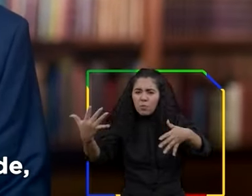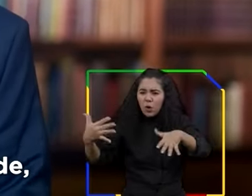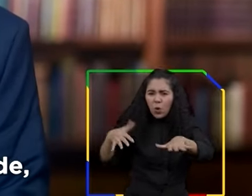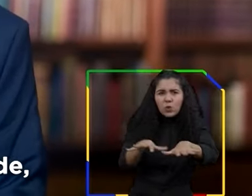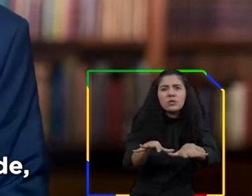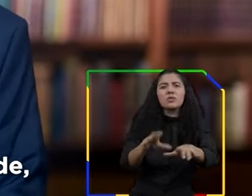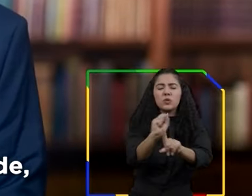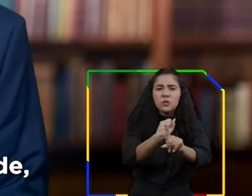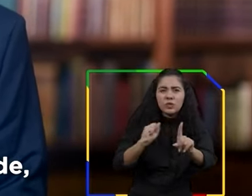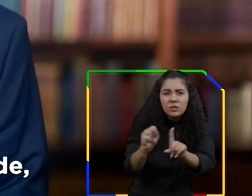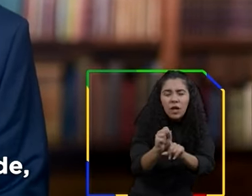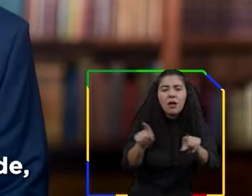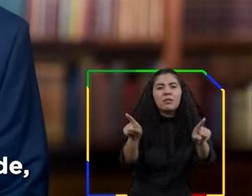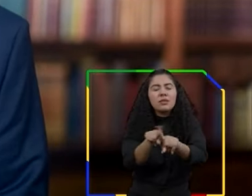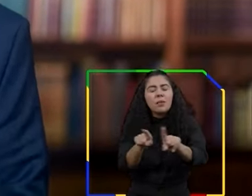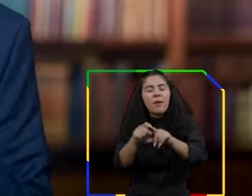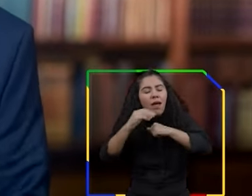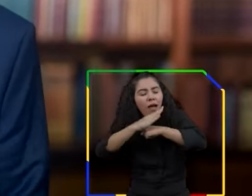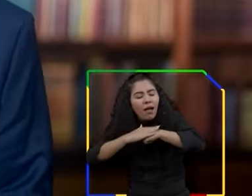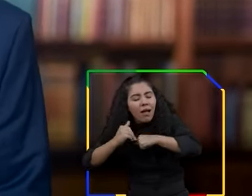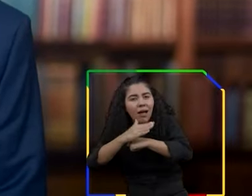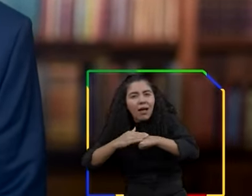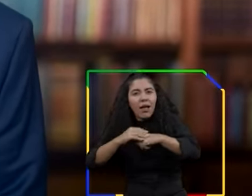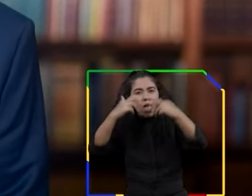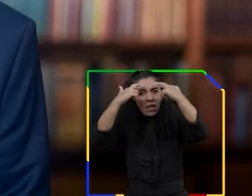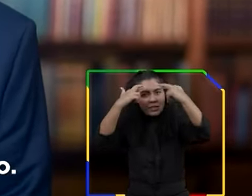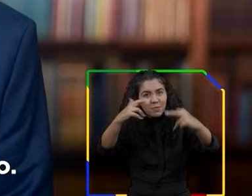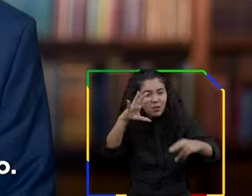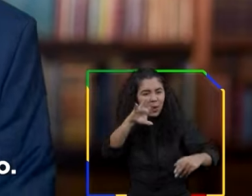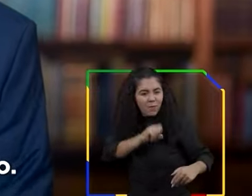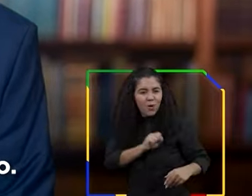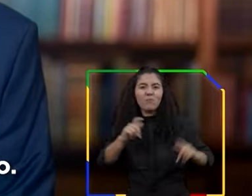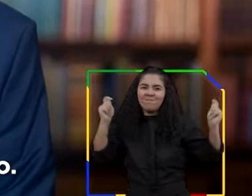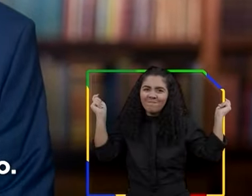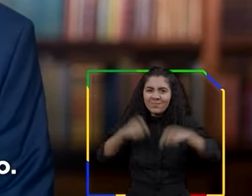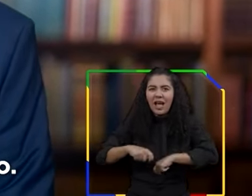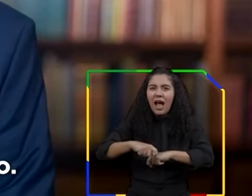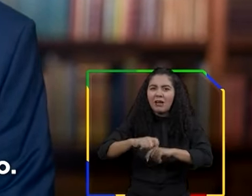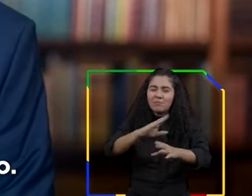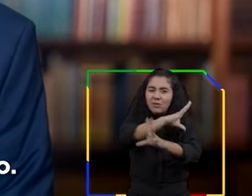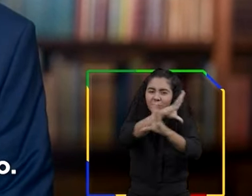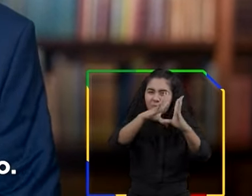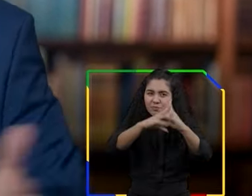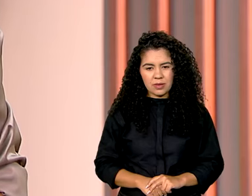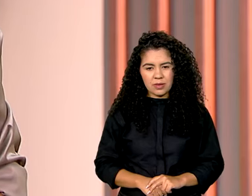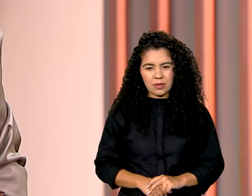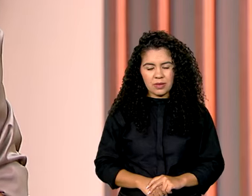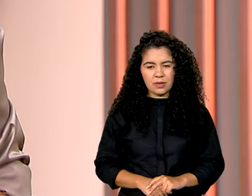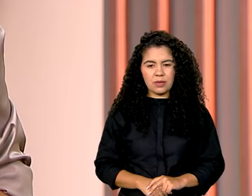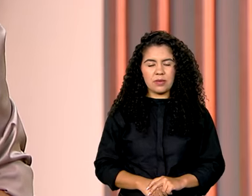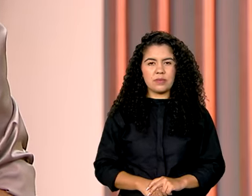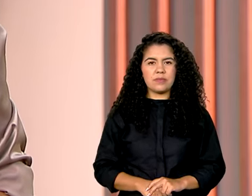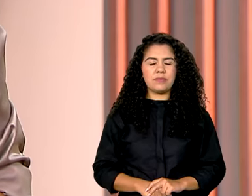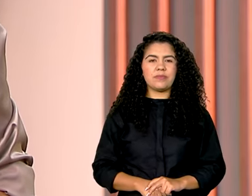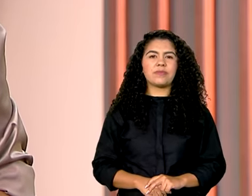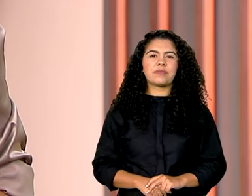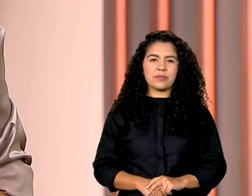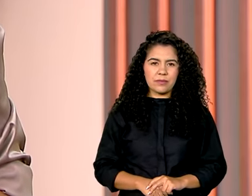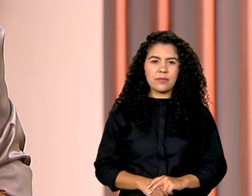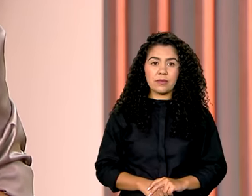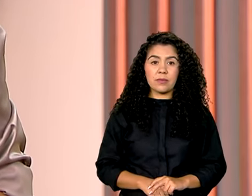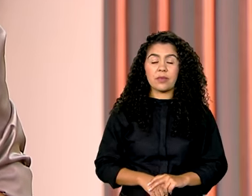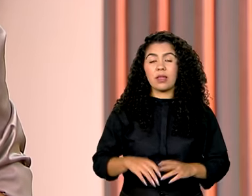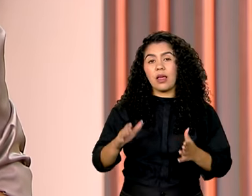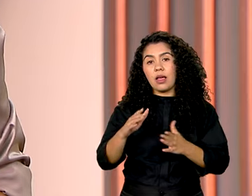social, a fraternidade, o respeito e o amor são capazes de vencer o ódio. Cidades